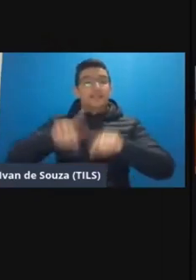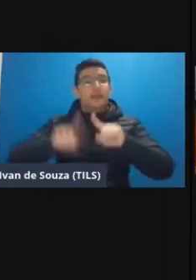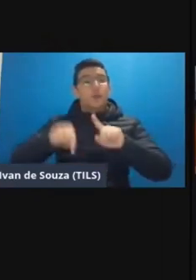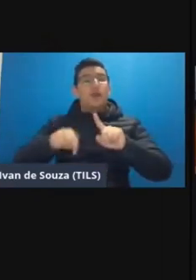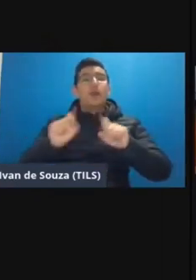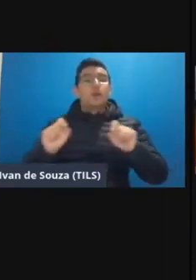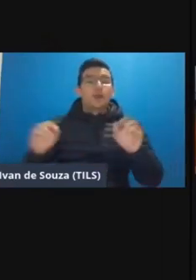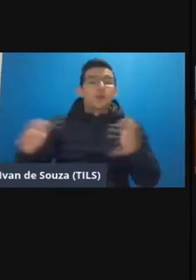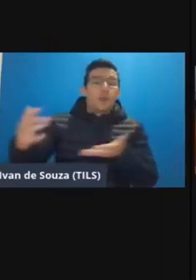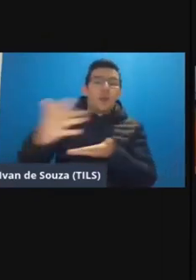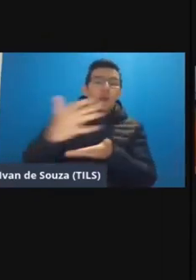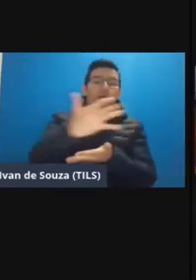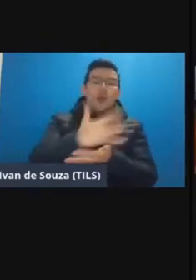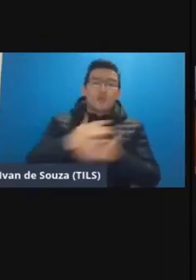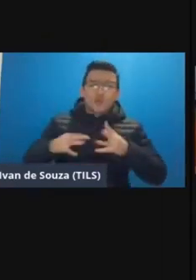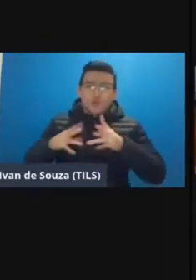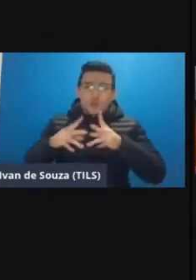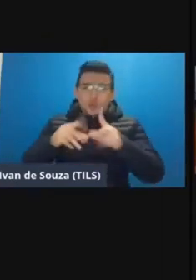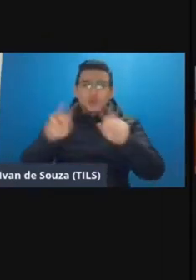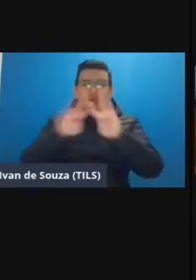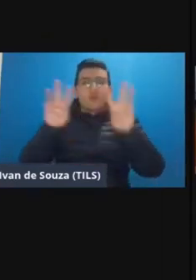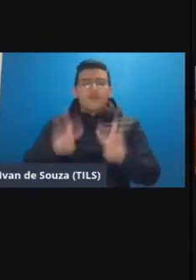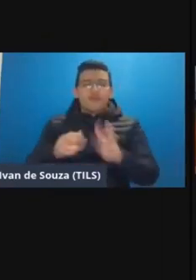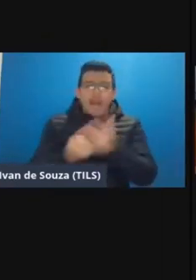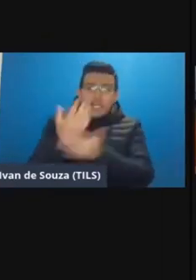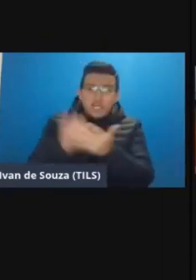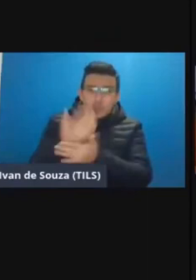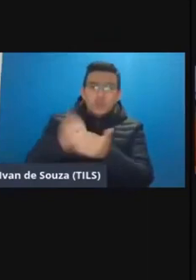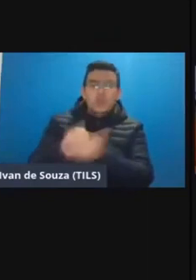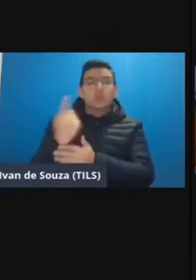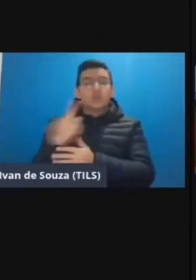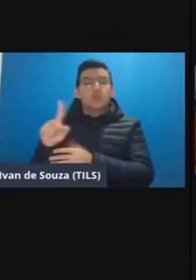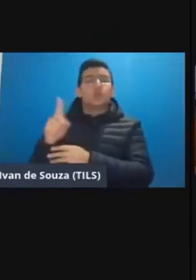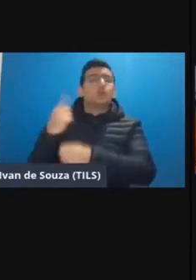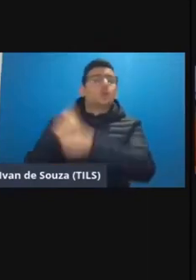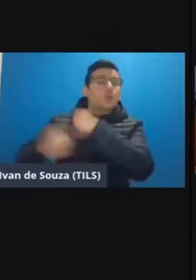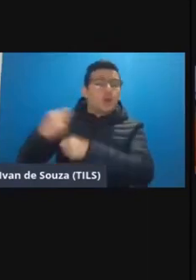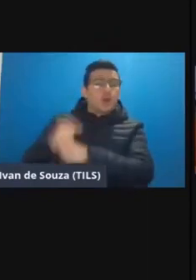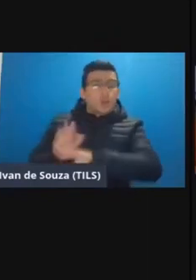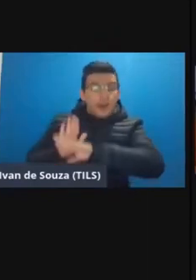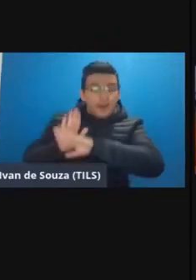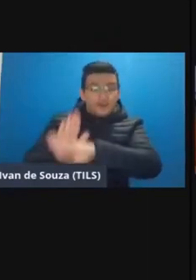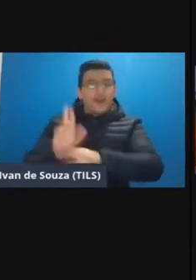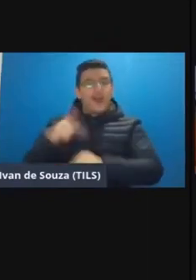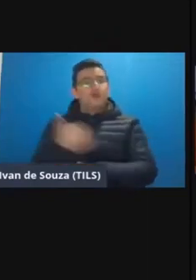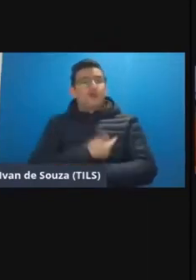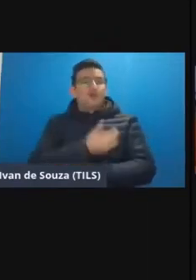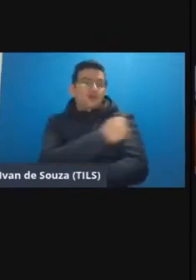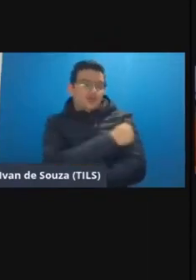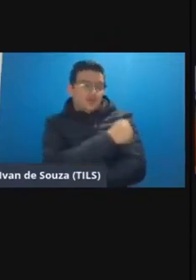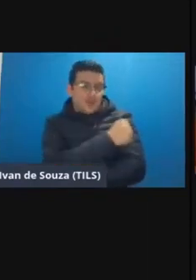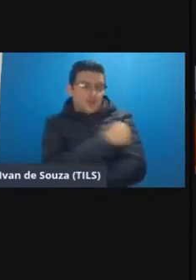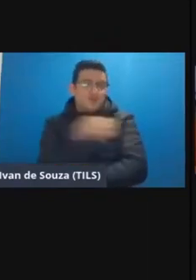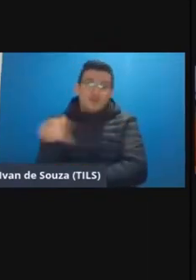compilado de tudo o que a Federal produziu no último ano para o auxílio aos nossos docentes então